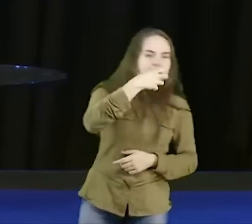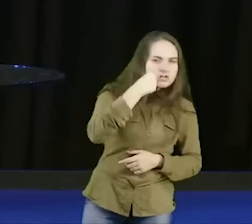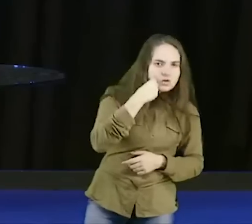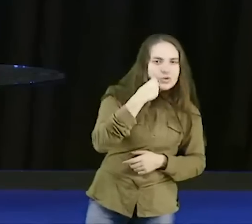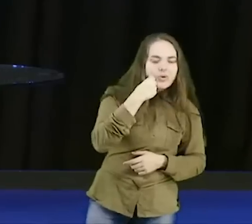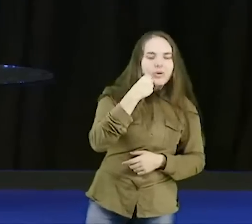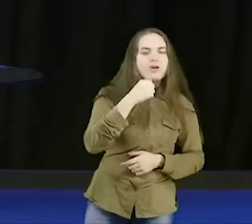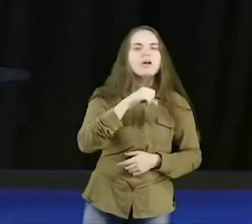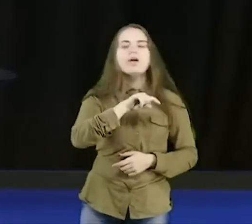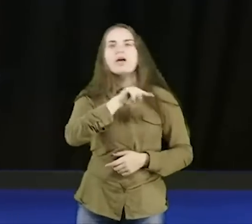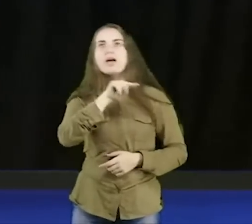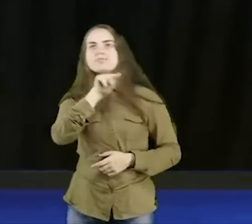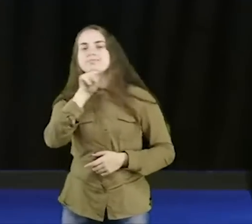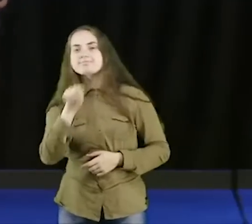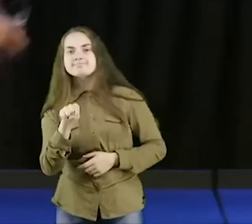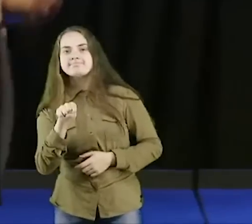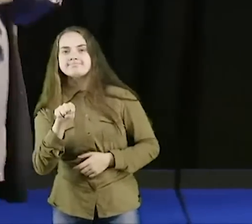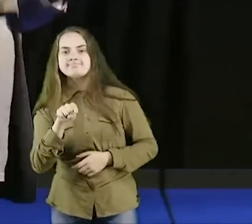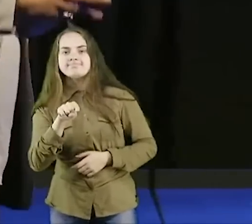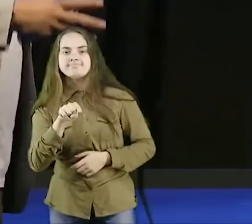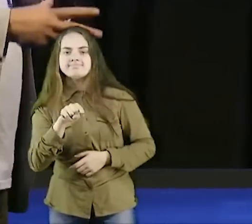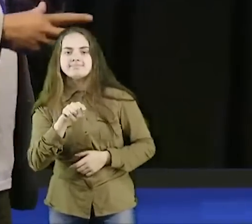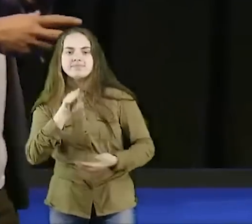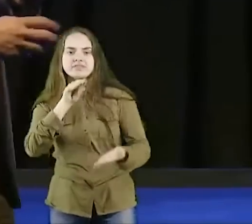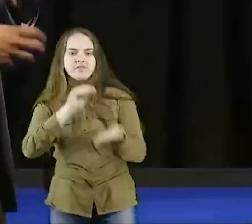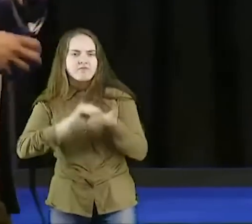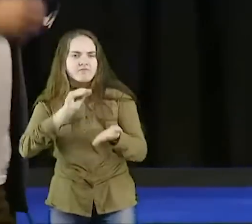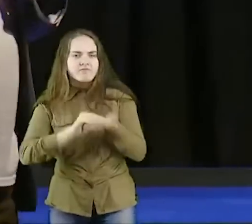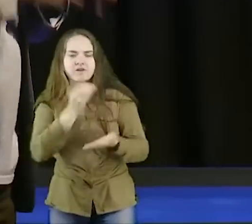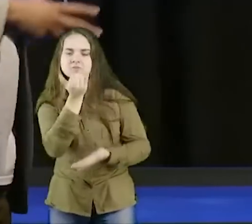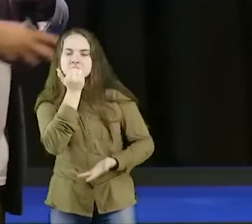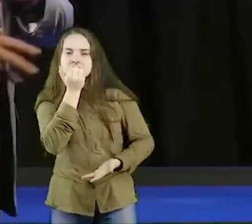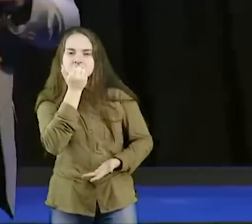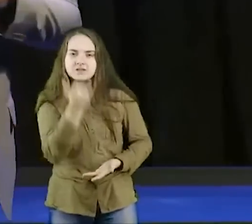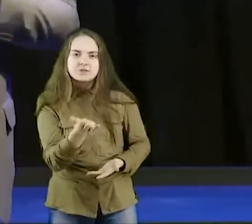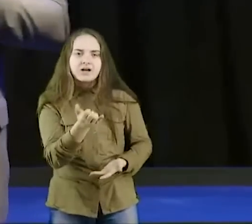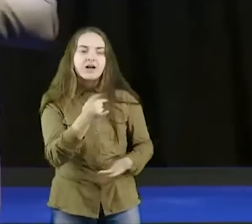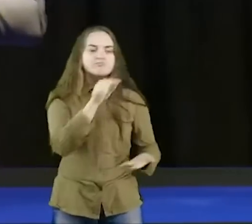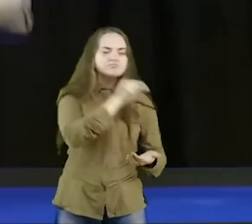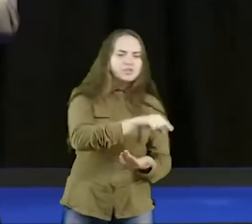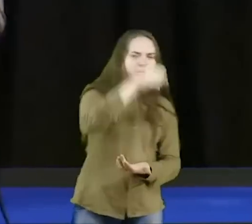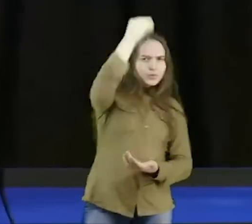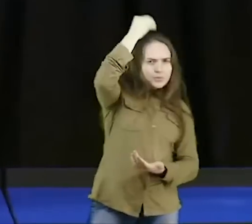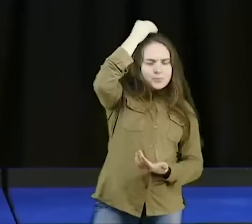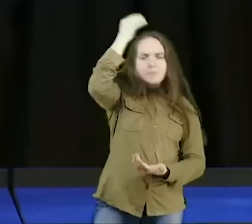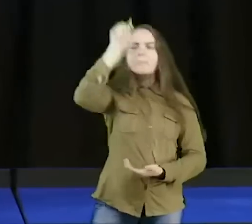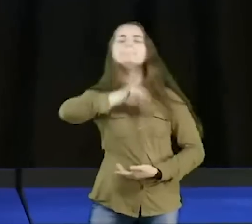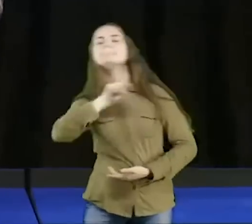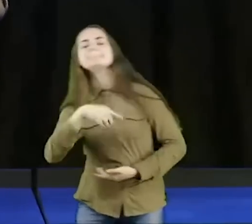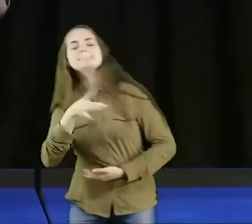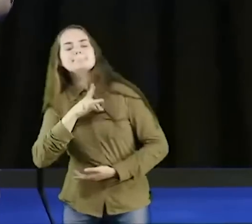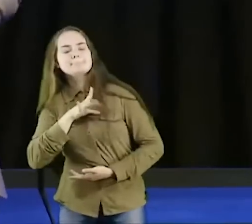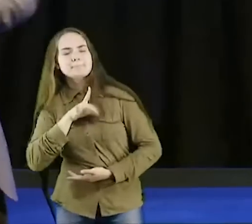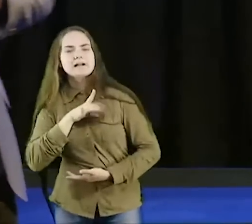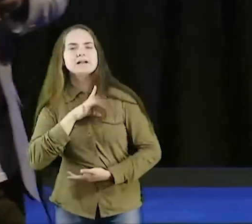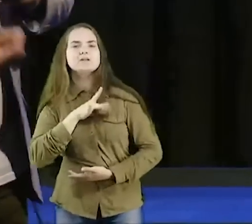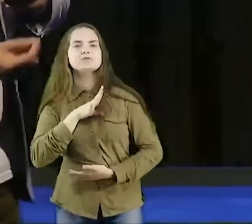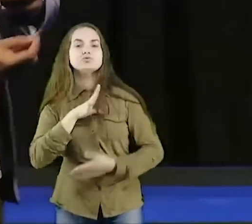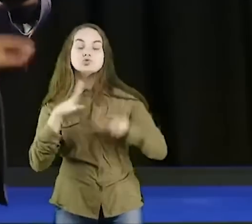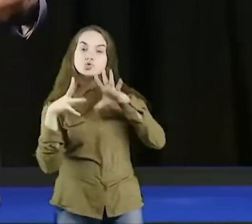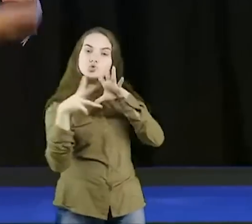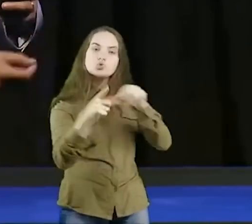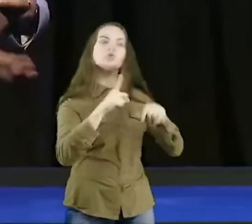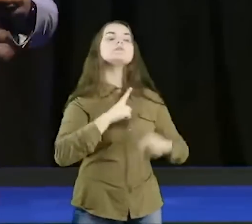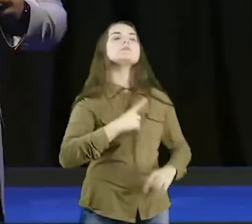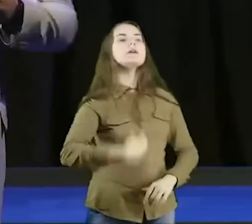se é uma ação, enfim, de ausência de perdão, de culpa, de medo, eles tem o